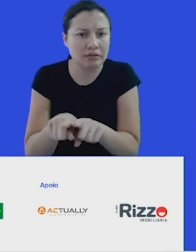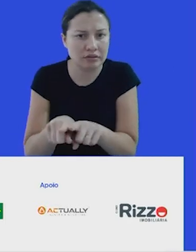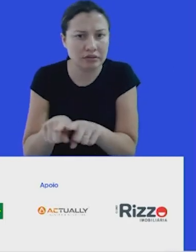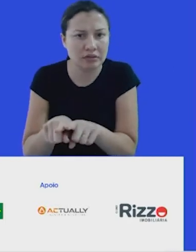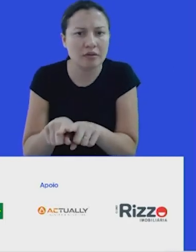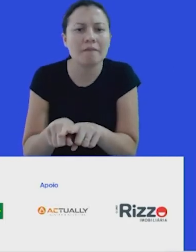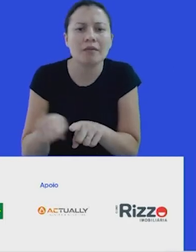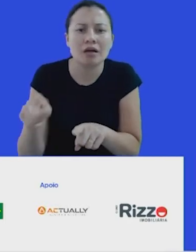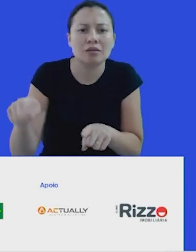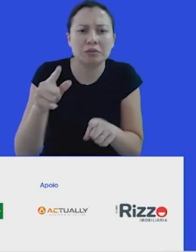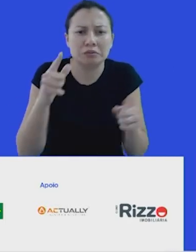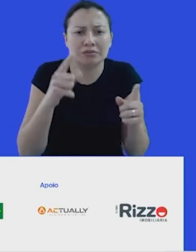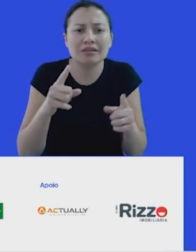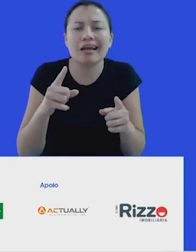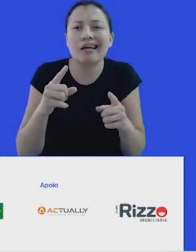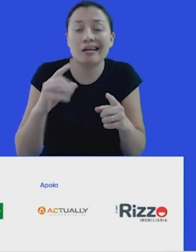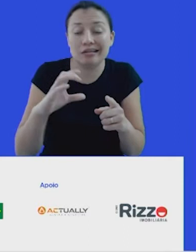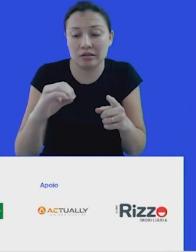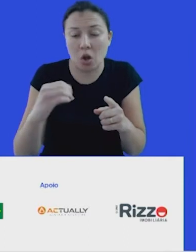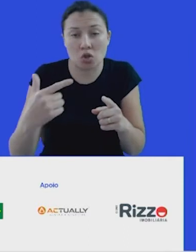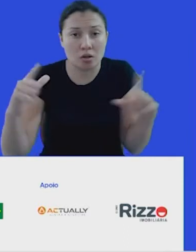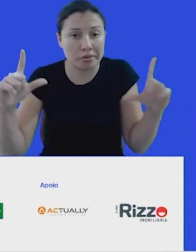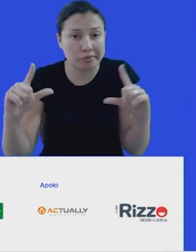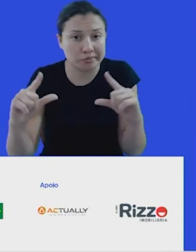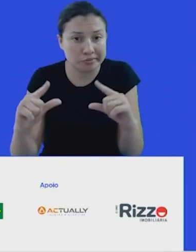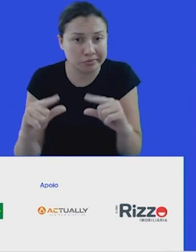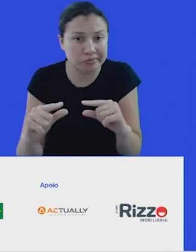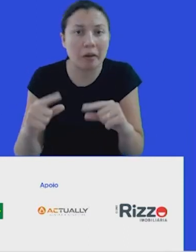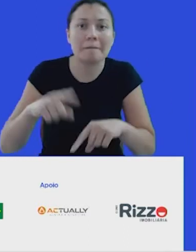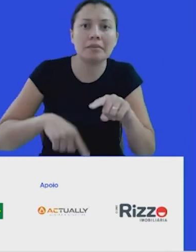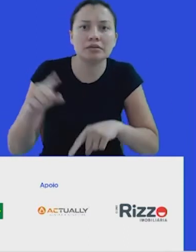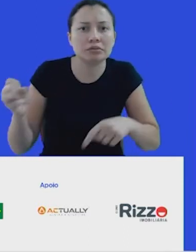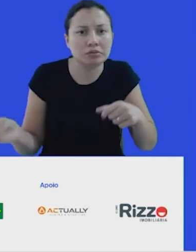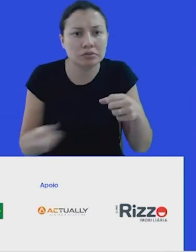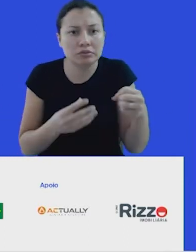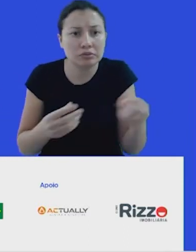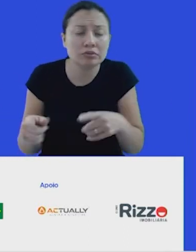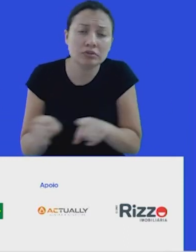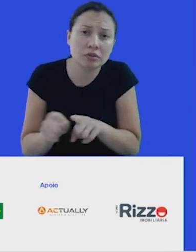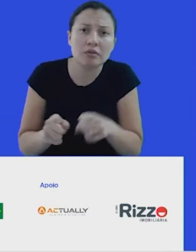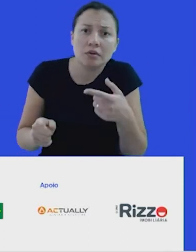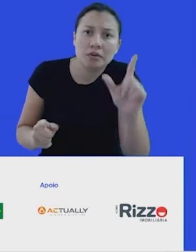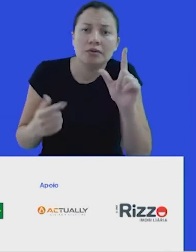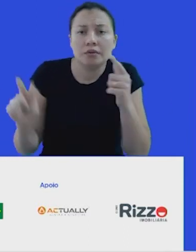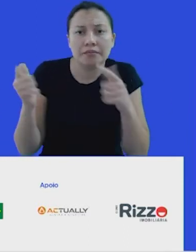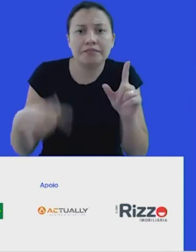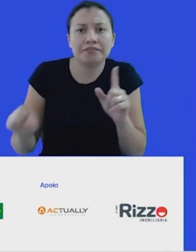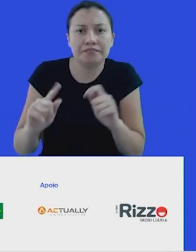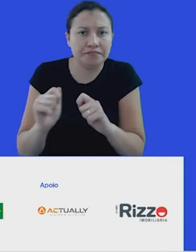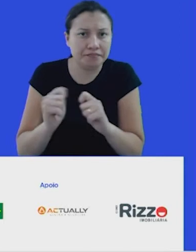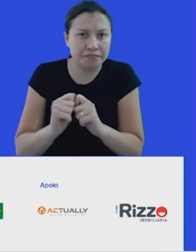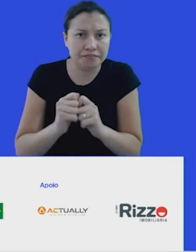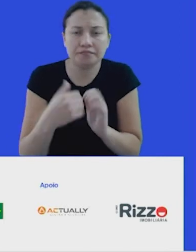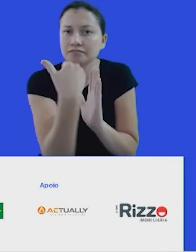a decarbonização como um grande desafio, novos materiais e outros que estamos impulsionando dentro da nossa agenda ESG